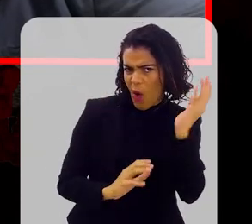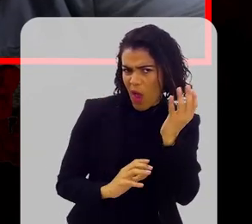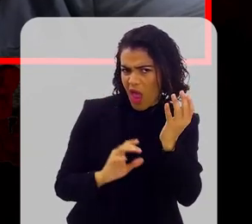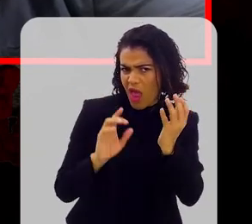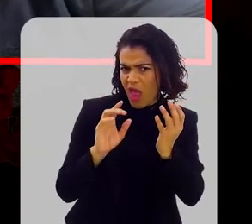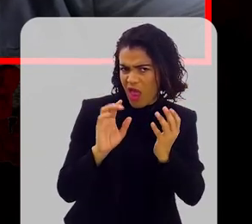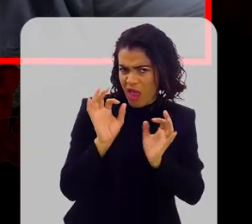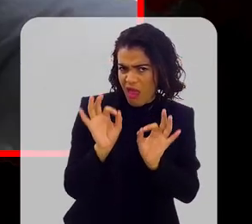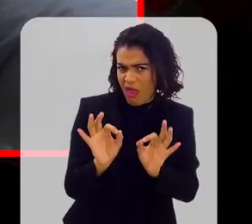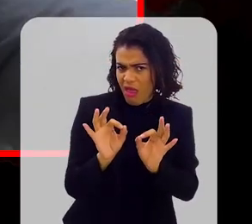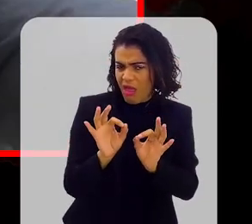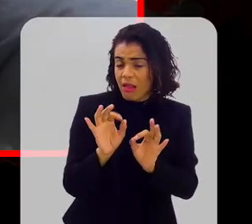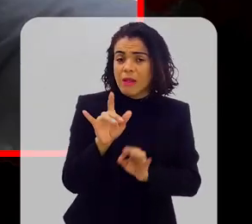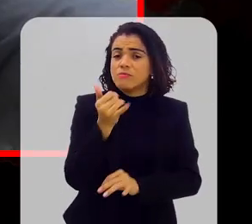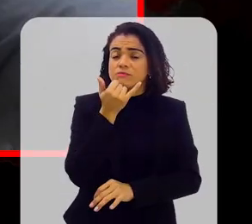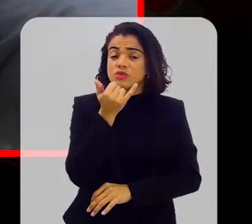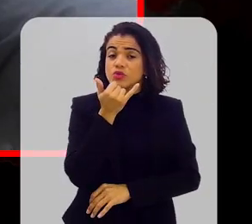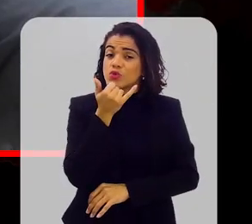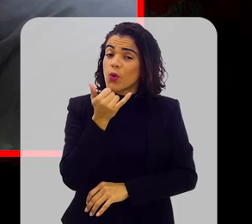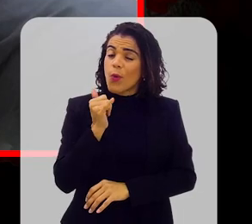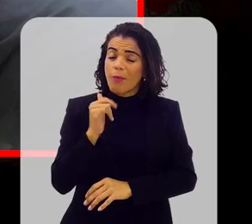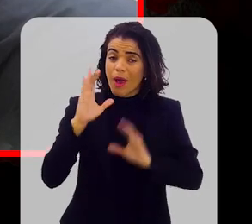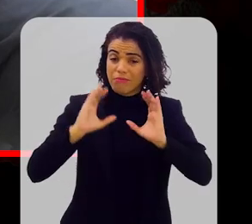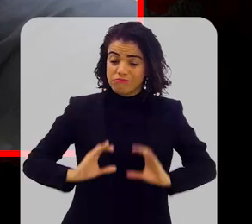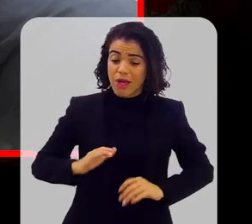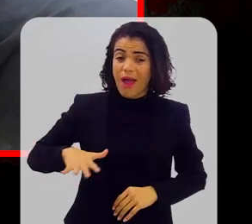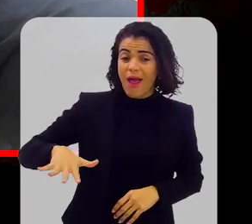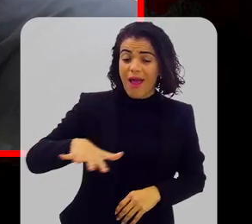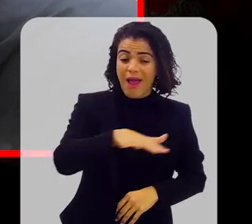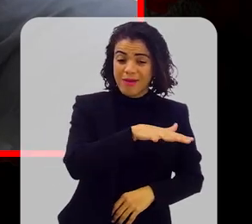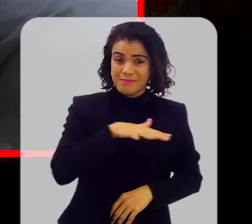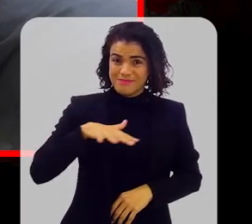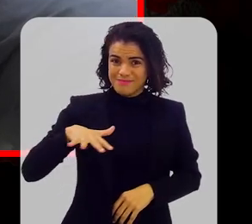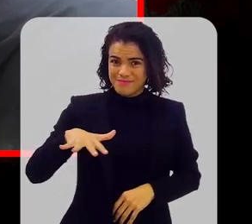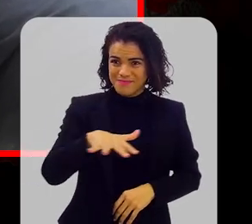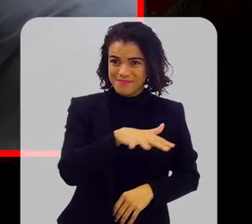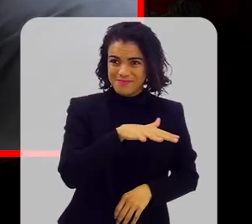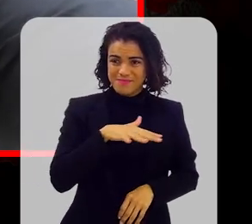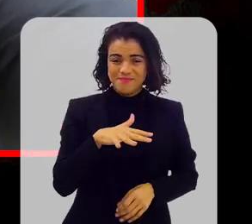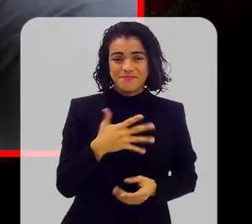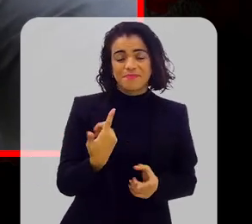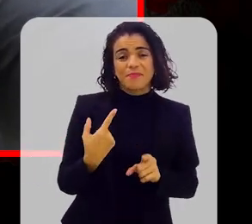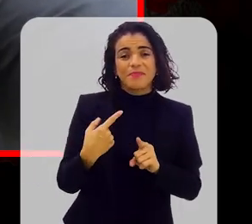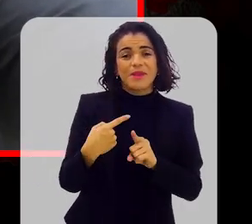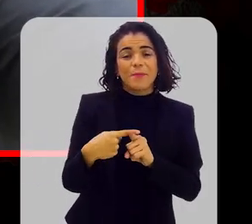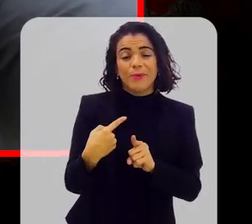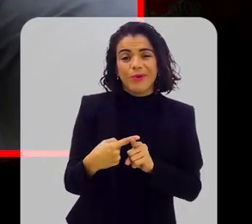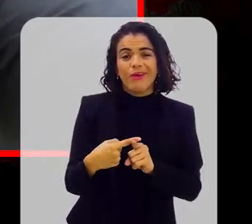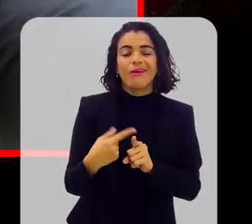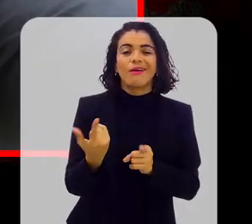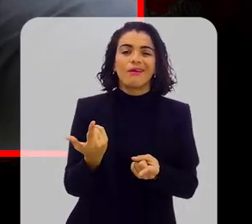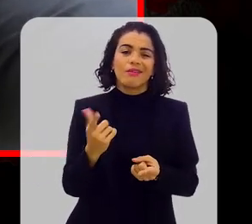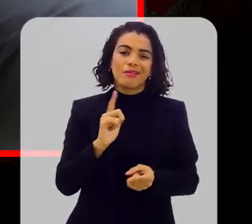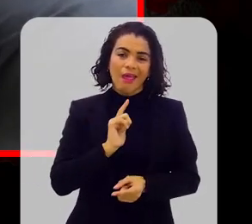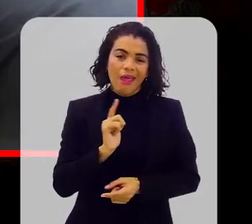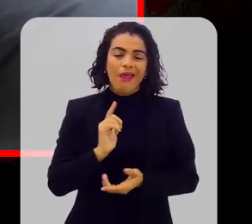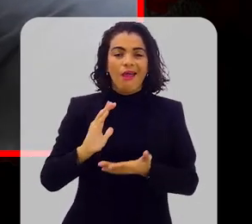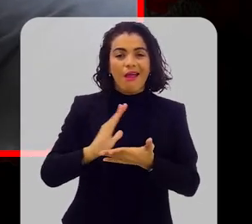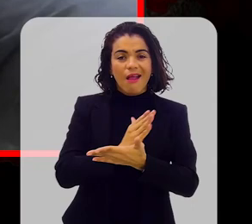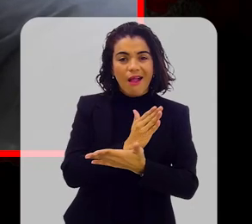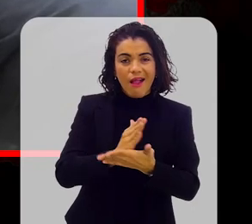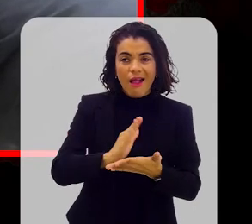Exposição ambiental, desculpa. Postura em relação à saúde, né? É porque, assim, a gente sabe que tem